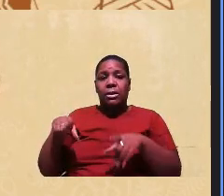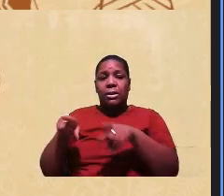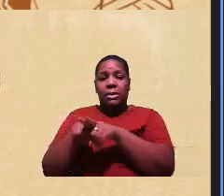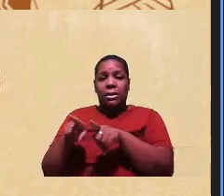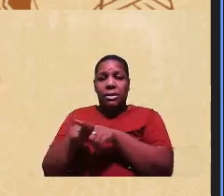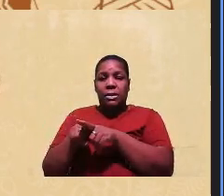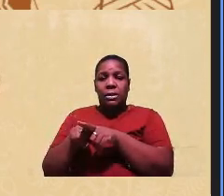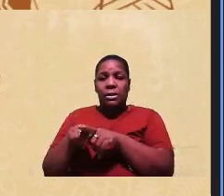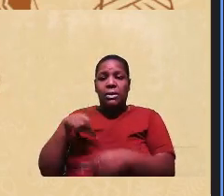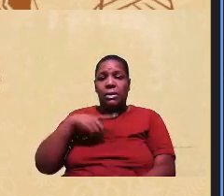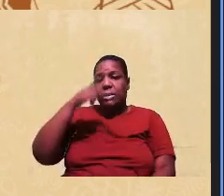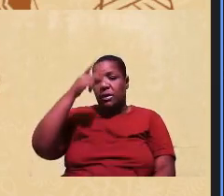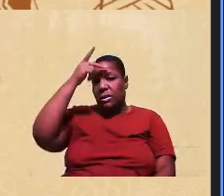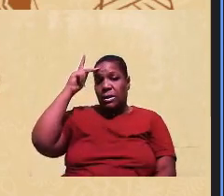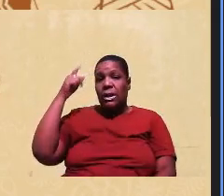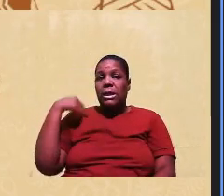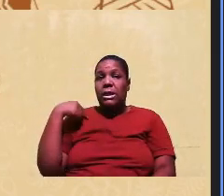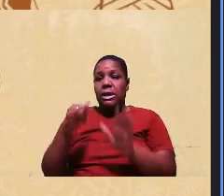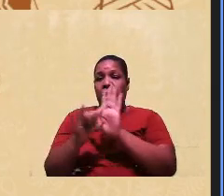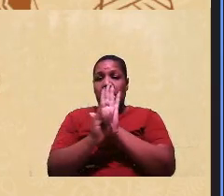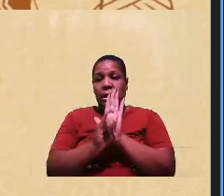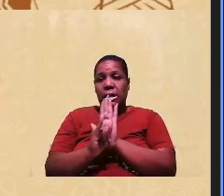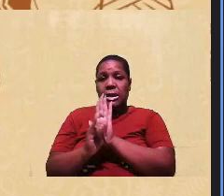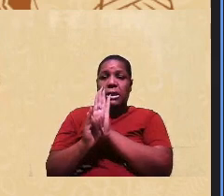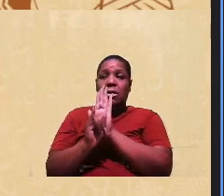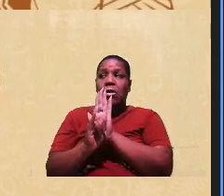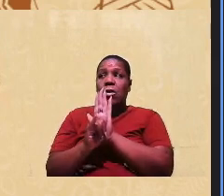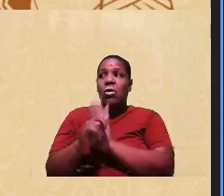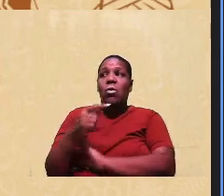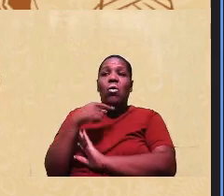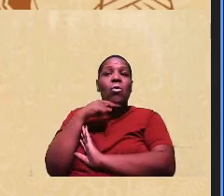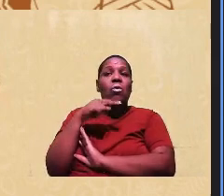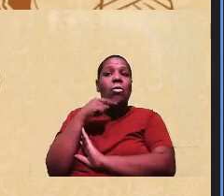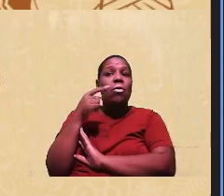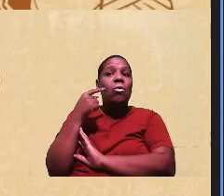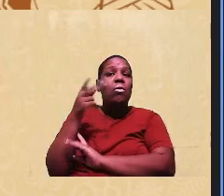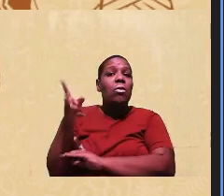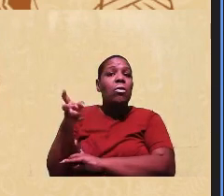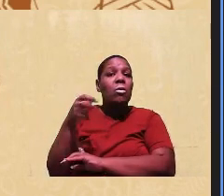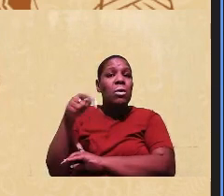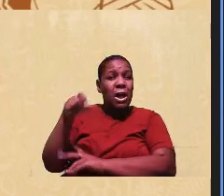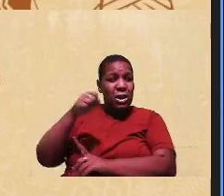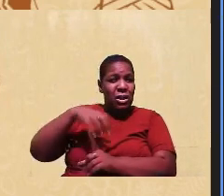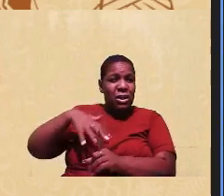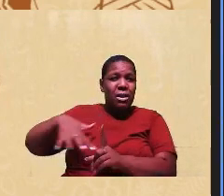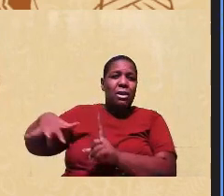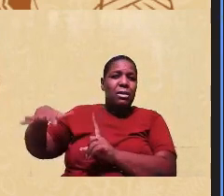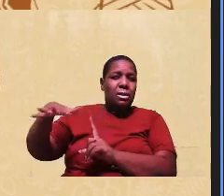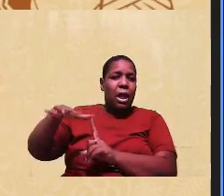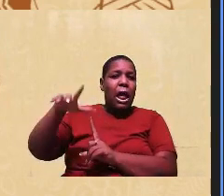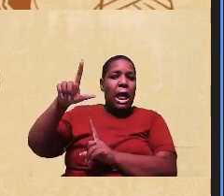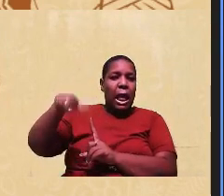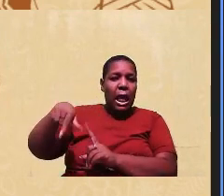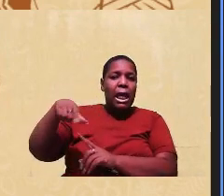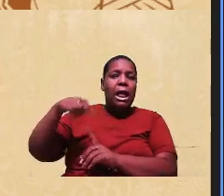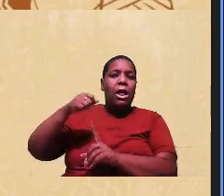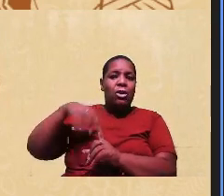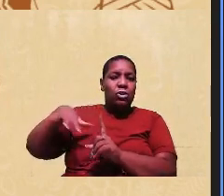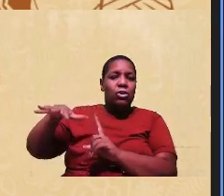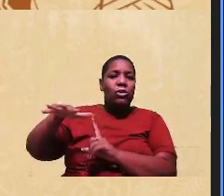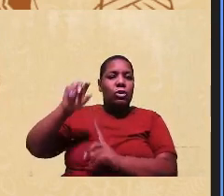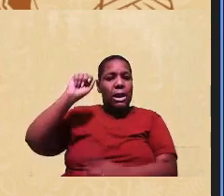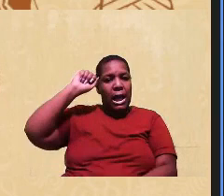que têm uma identidade, que elas não conseguem perceber que a nossa sociedade é uma sociedade racista e que opera